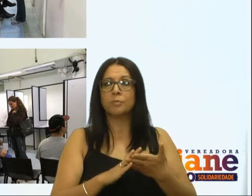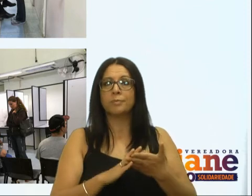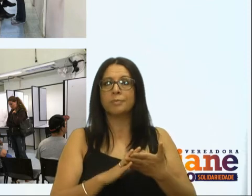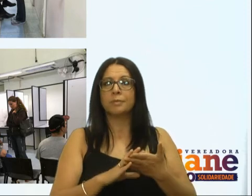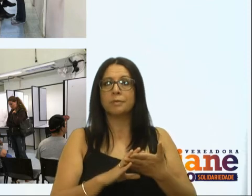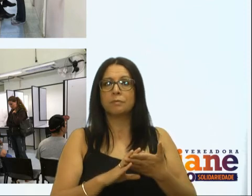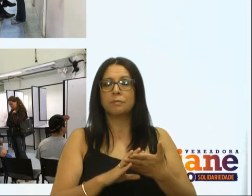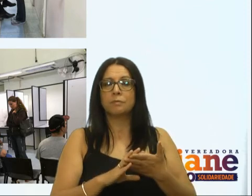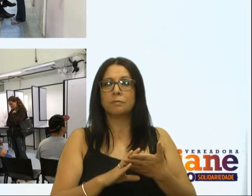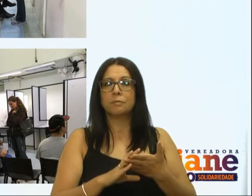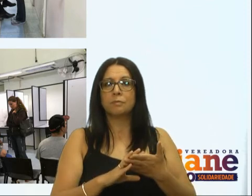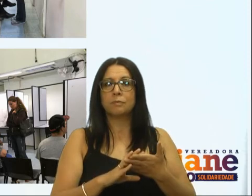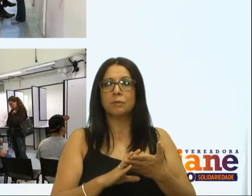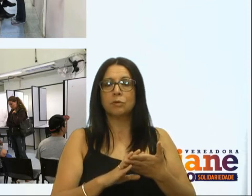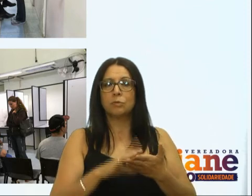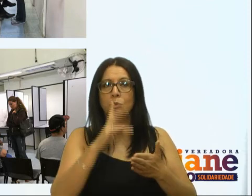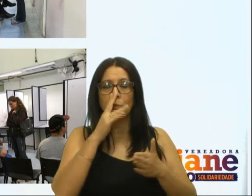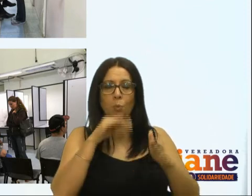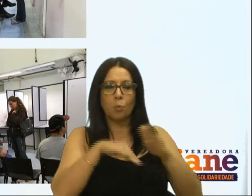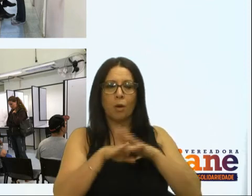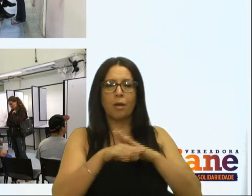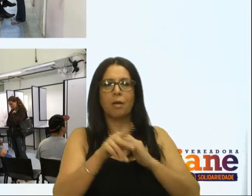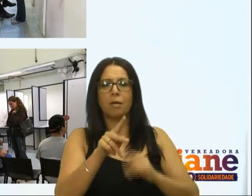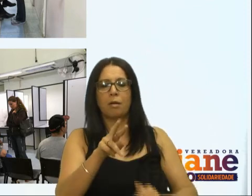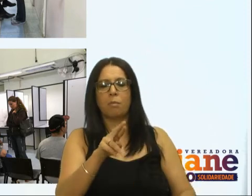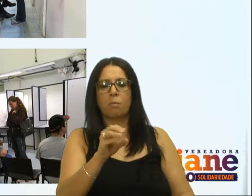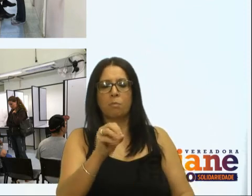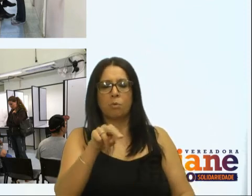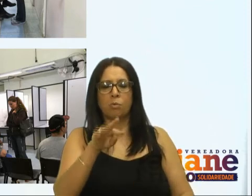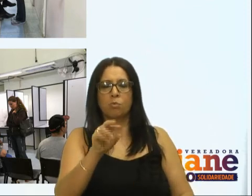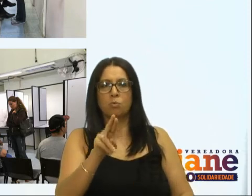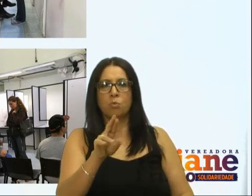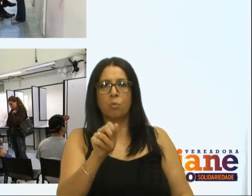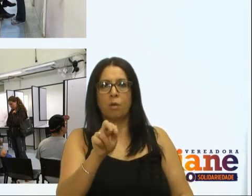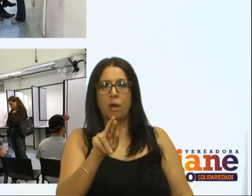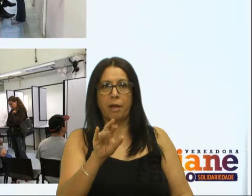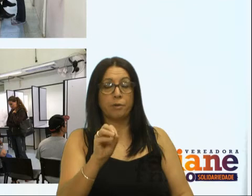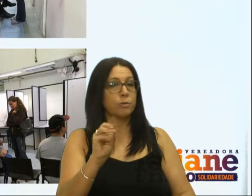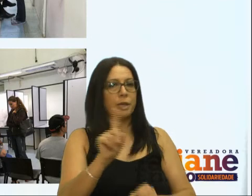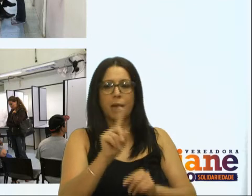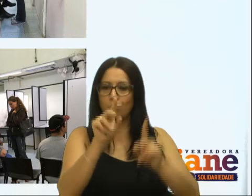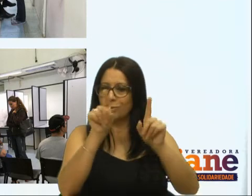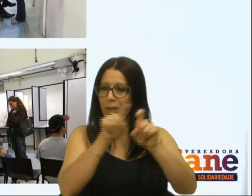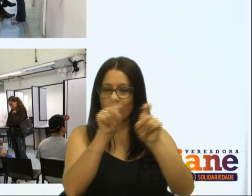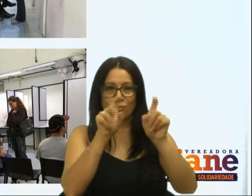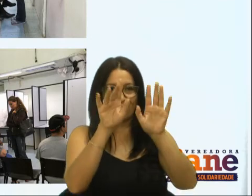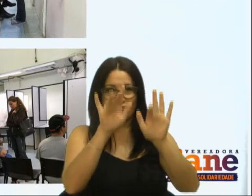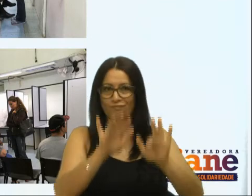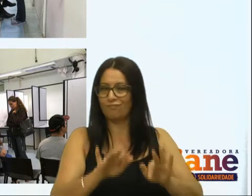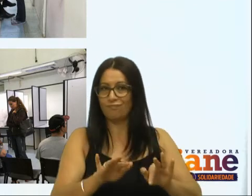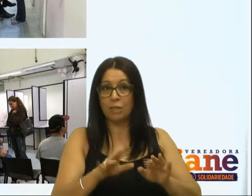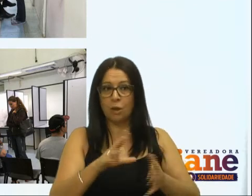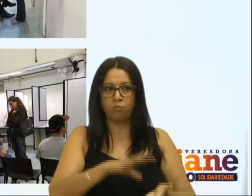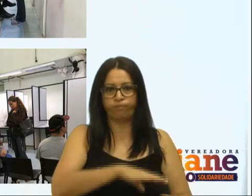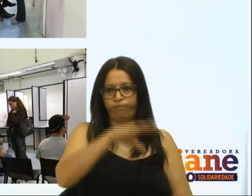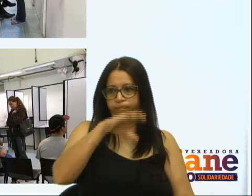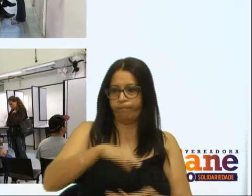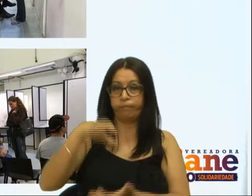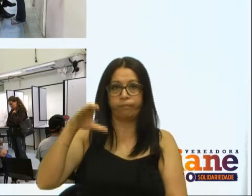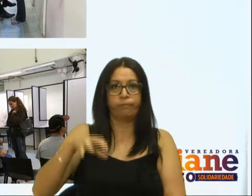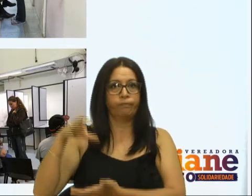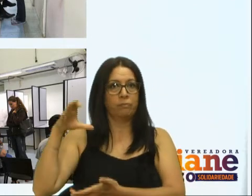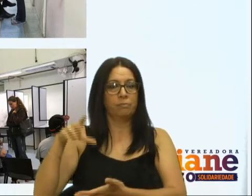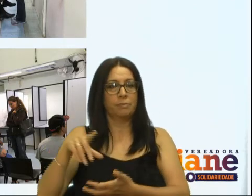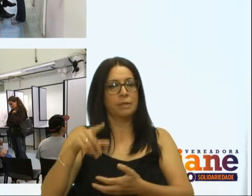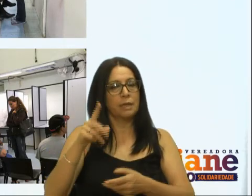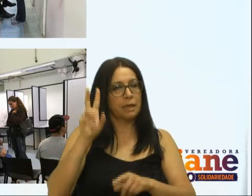dá com relação aos arquivos e prontuários que ainda não estão digitalizados e que geram um volume enorme. Lembrando